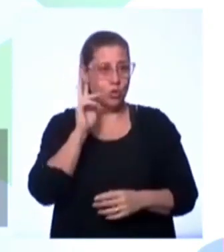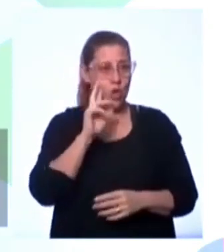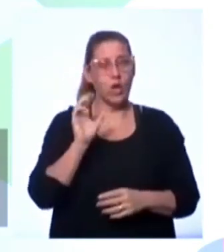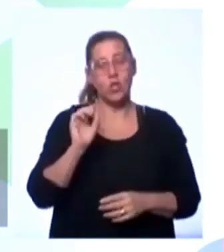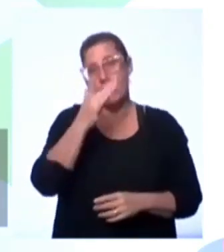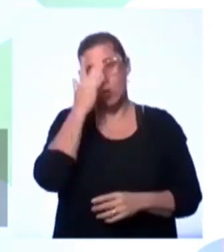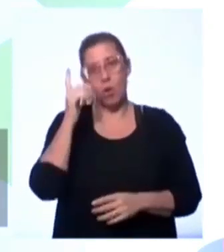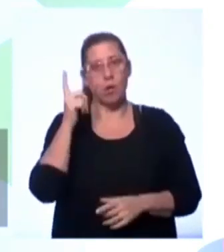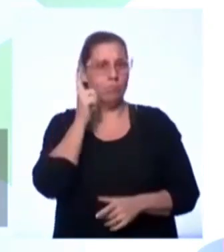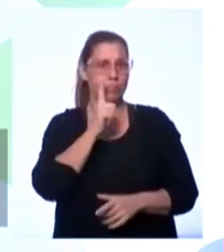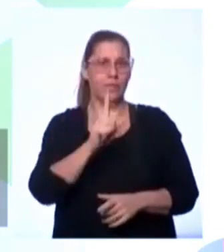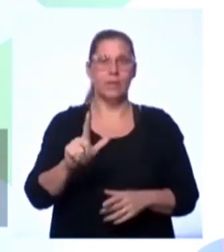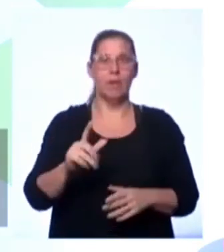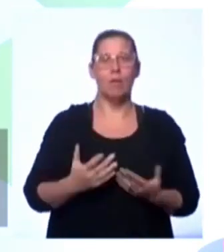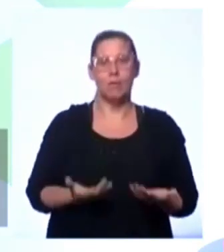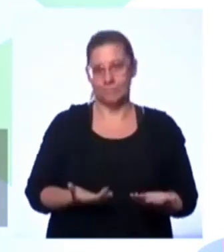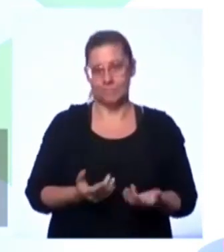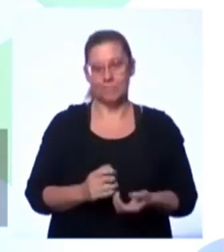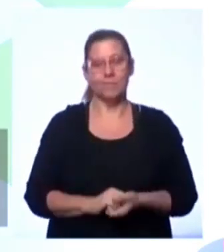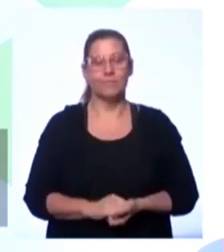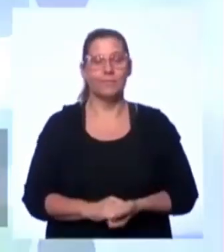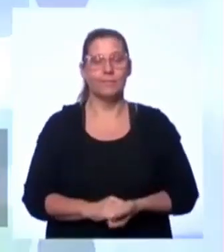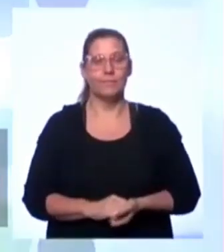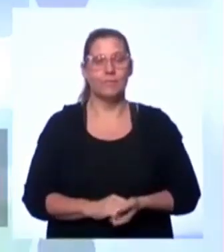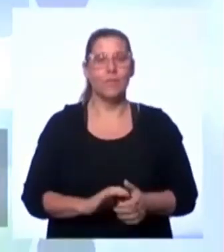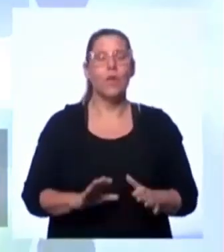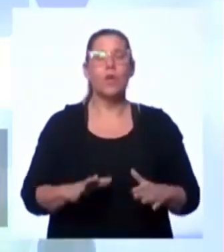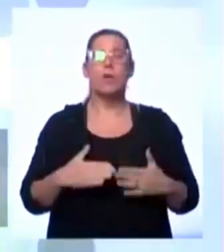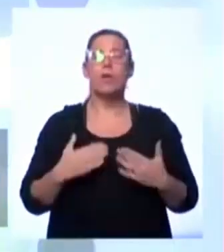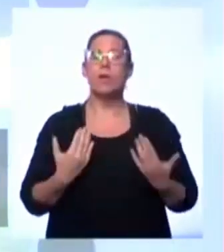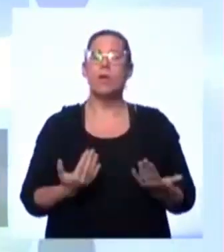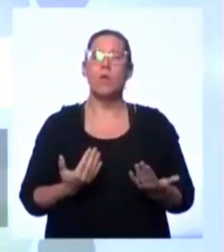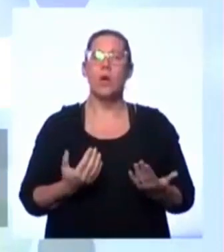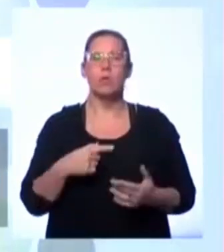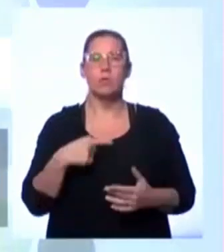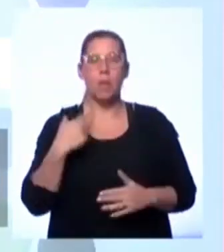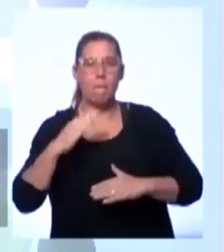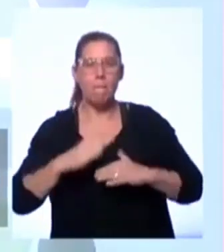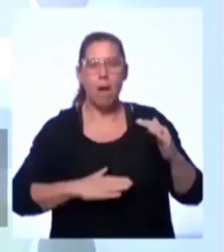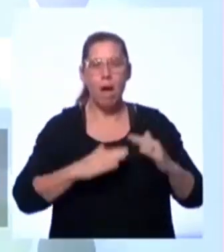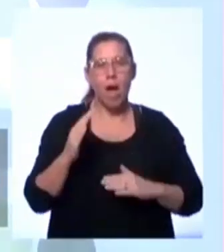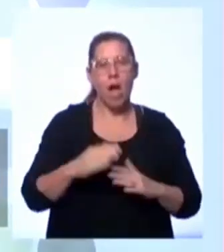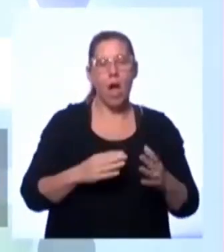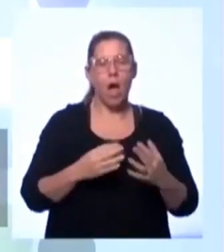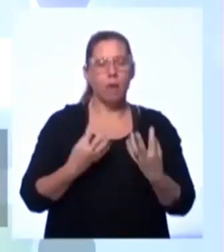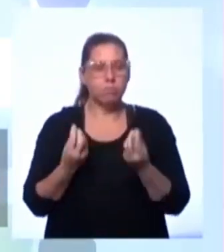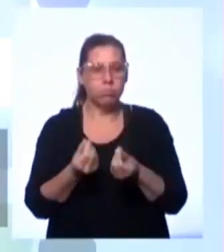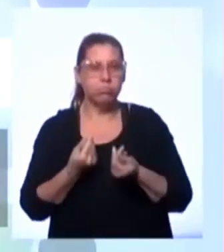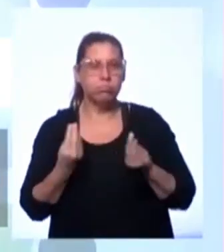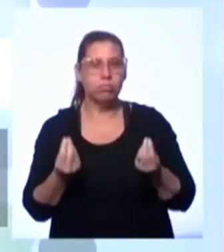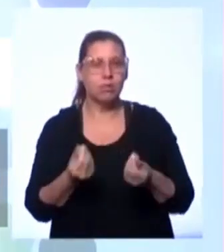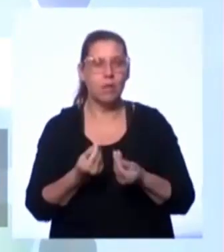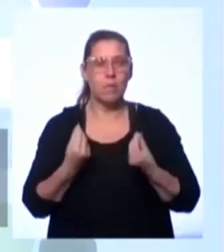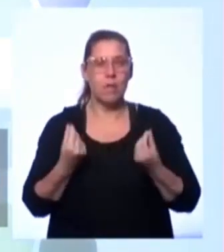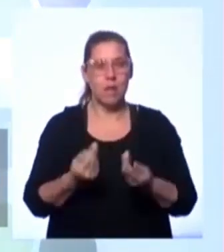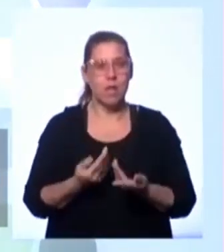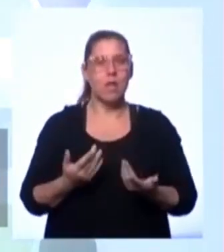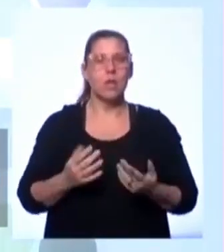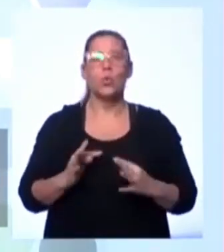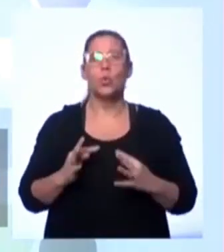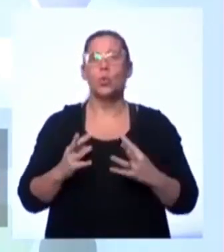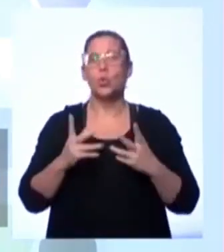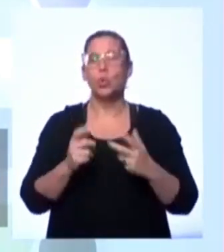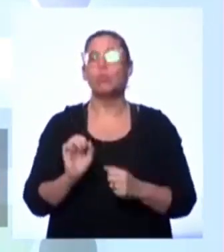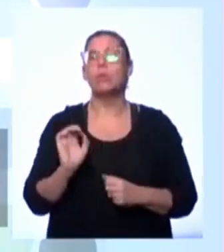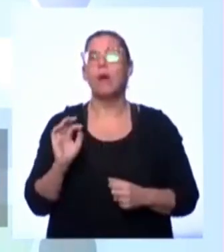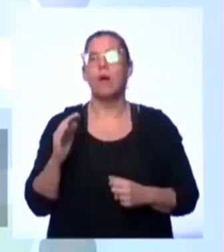vencedor. Exatamente. E quando a nossa habilidade discute sensibilizar-se em relação às tensões